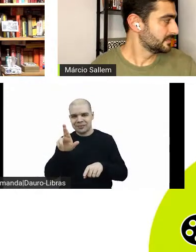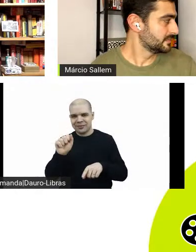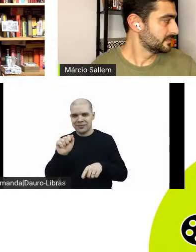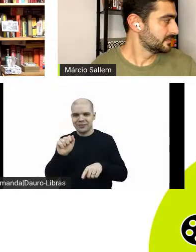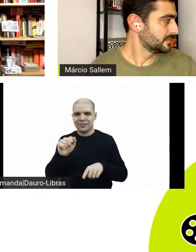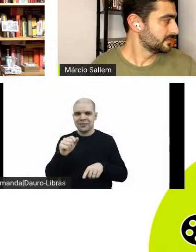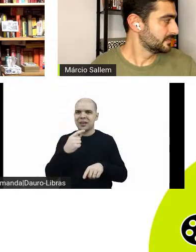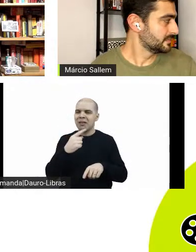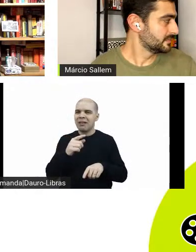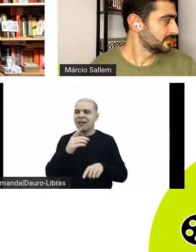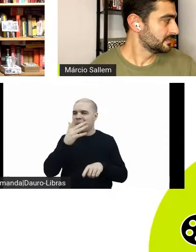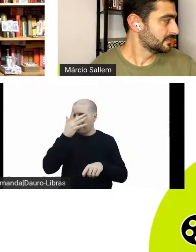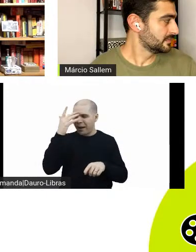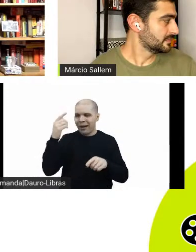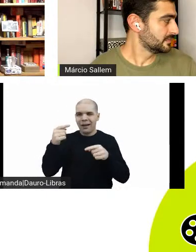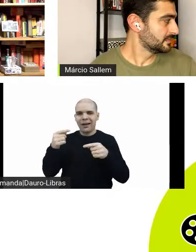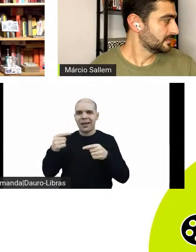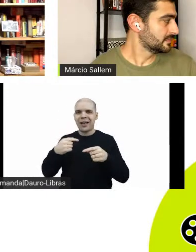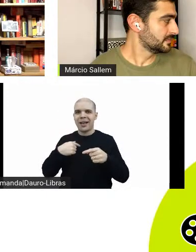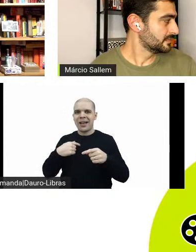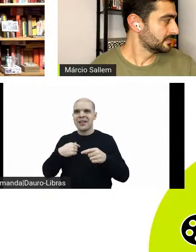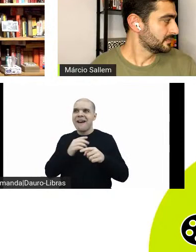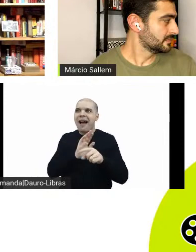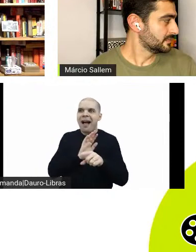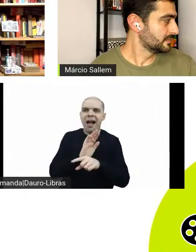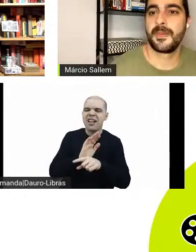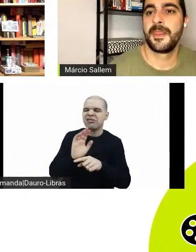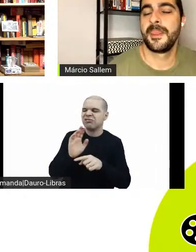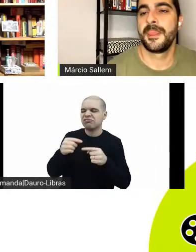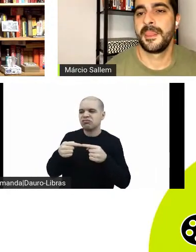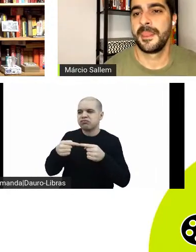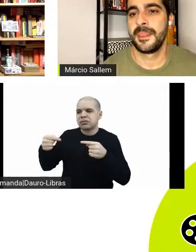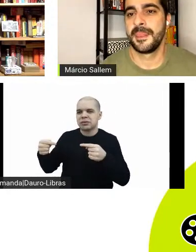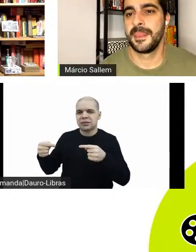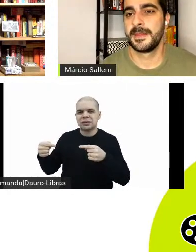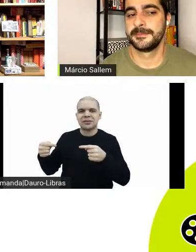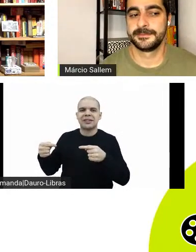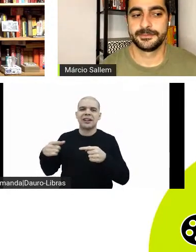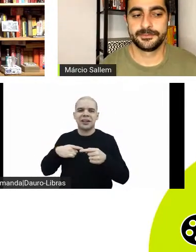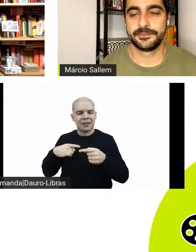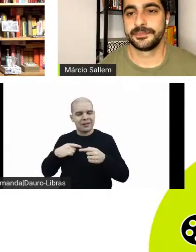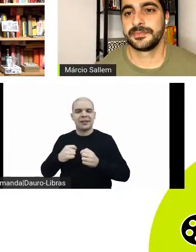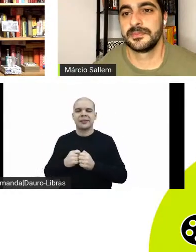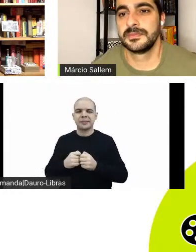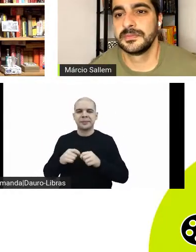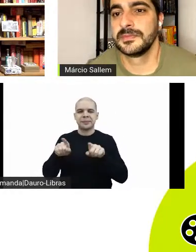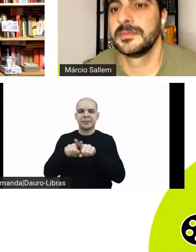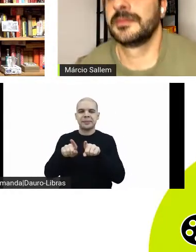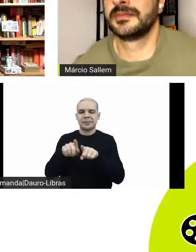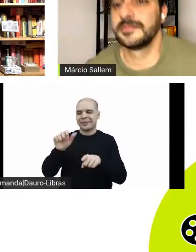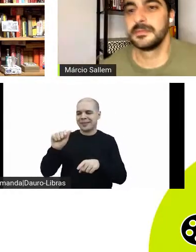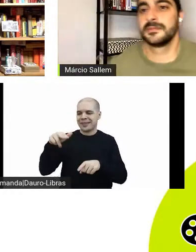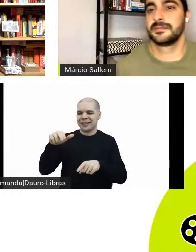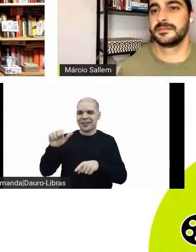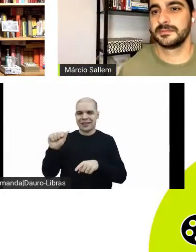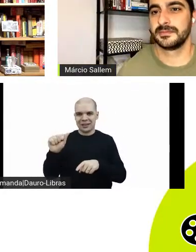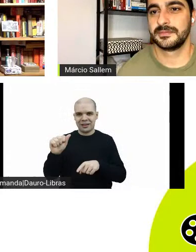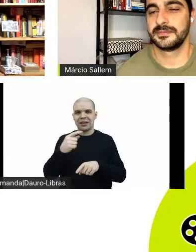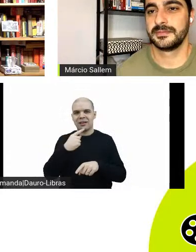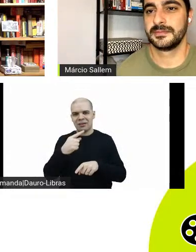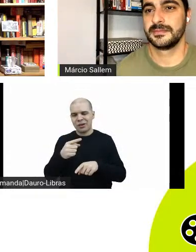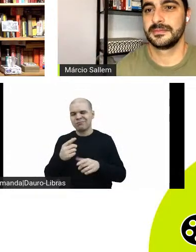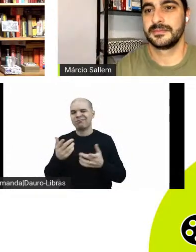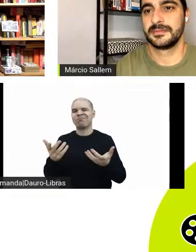-heroína, que vocês também pontuaram aí, a Ana Polésia também falou, não é só aquela época, ainda hoje é cobrado